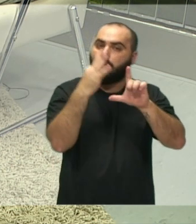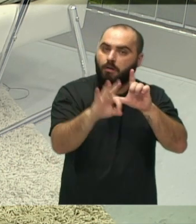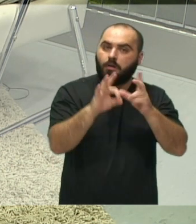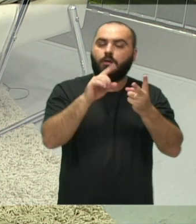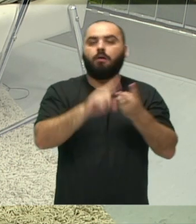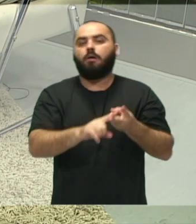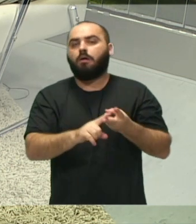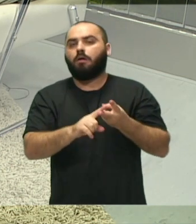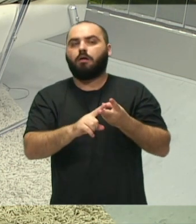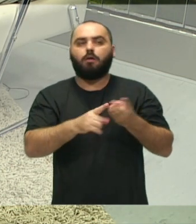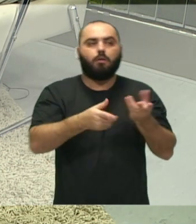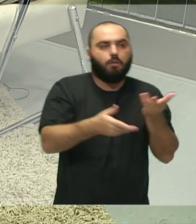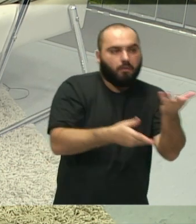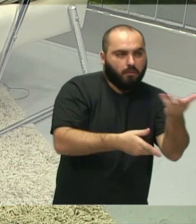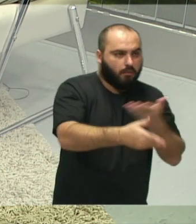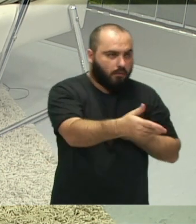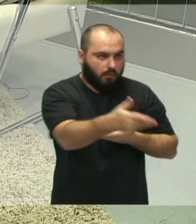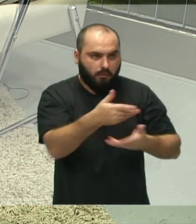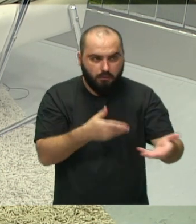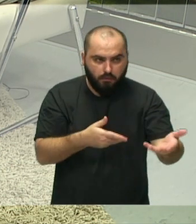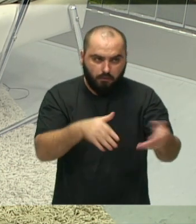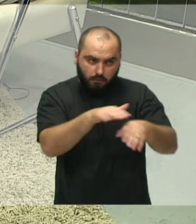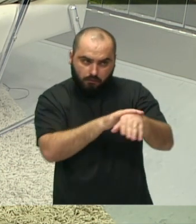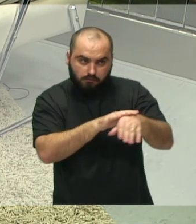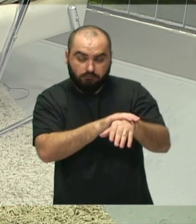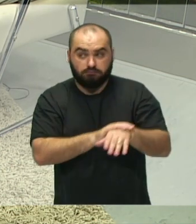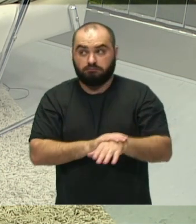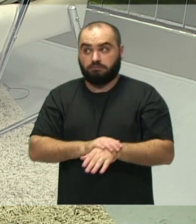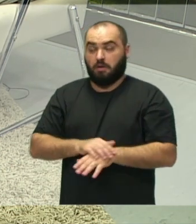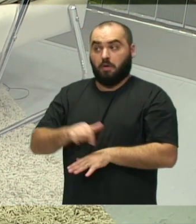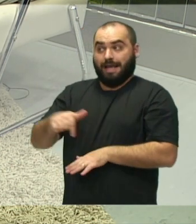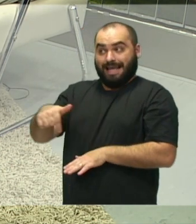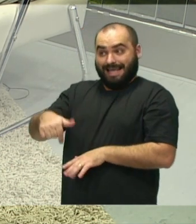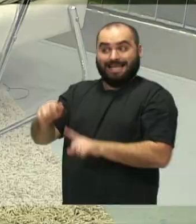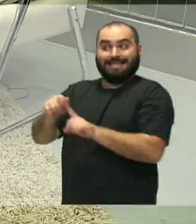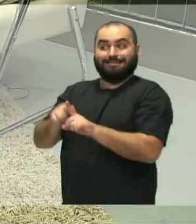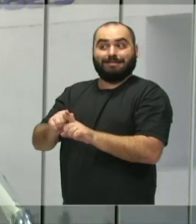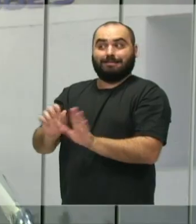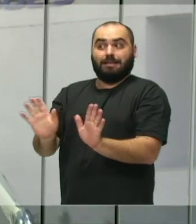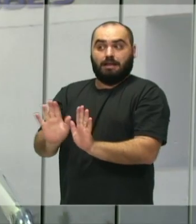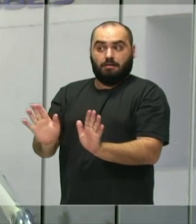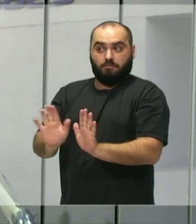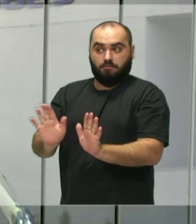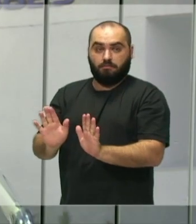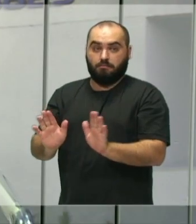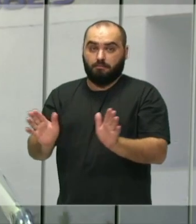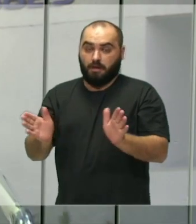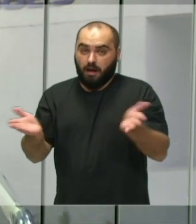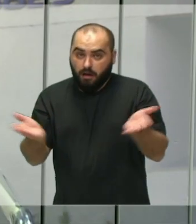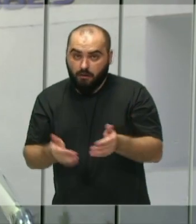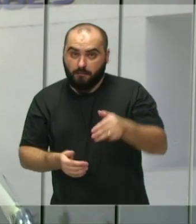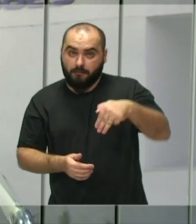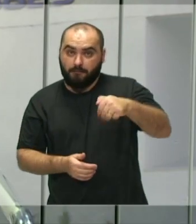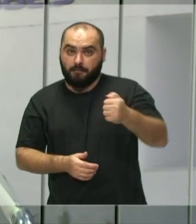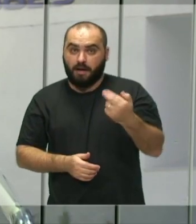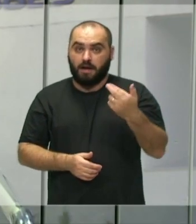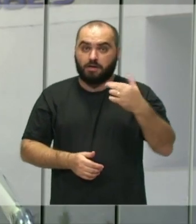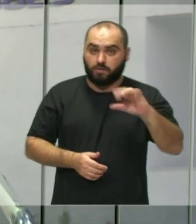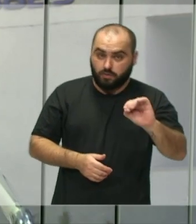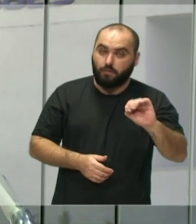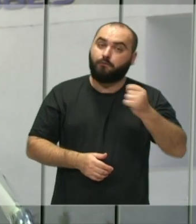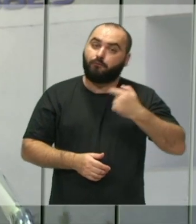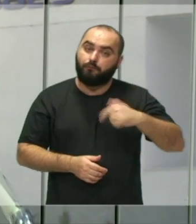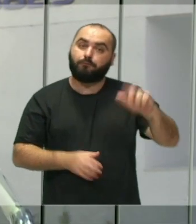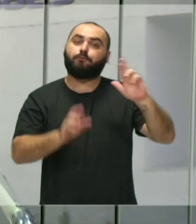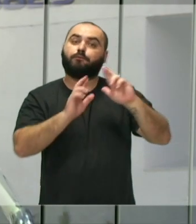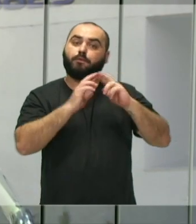suporte, dialogar com as famílias? Não, não esse mês ainda, né, não agora, agora em março a gente vai começar a fazer algumas reuniões com as pessoas que